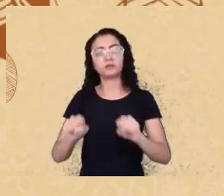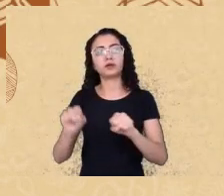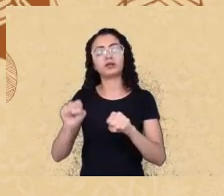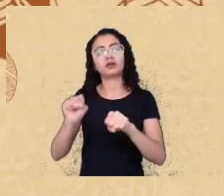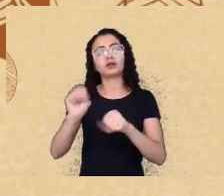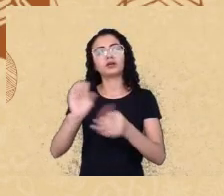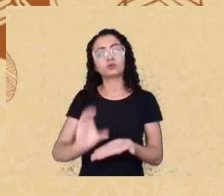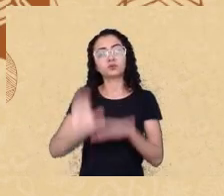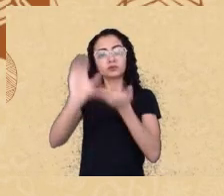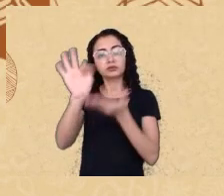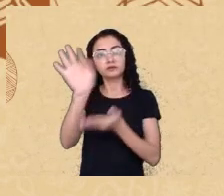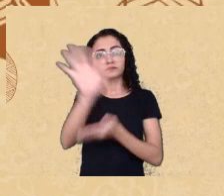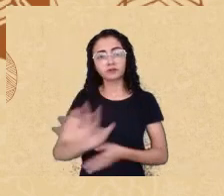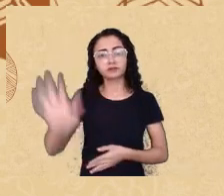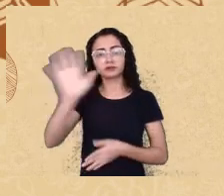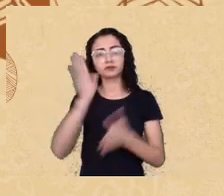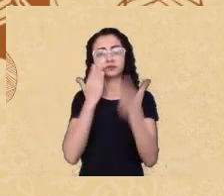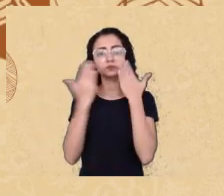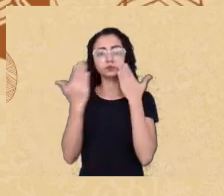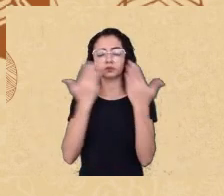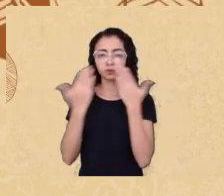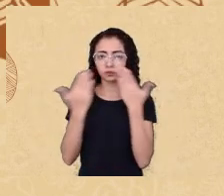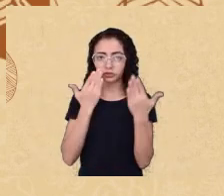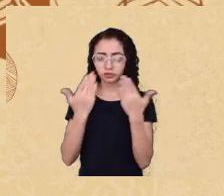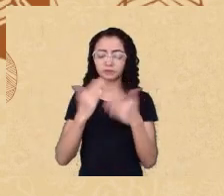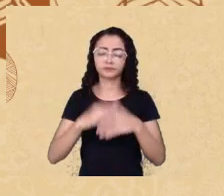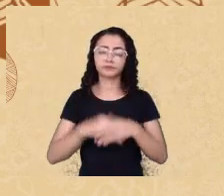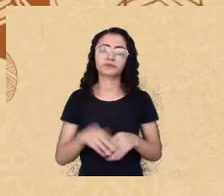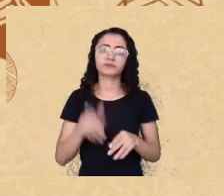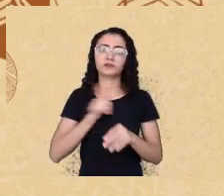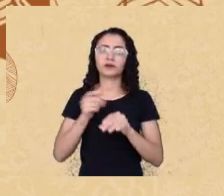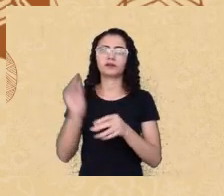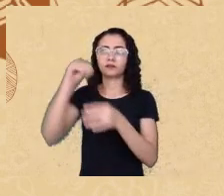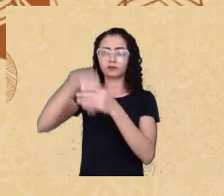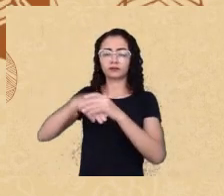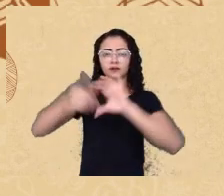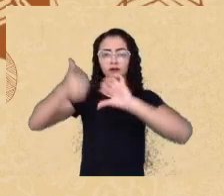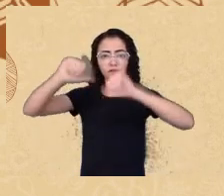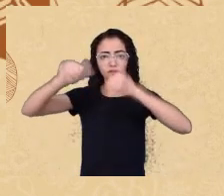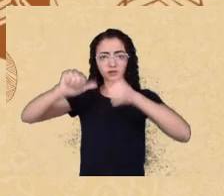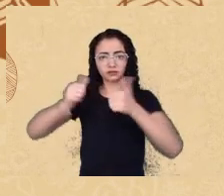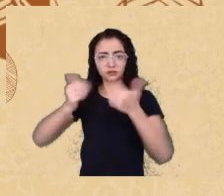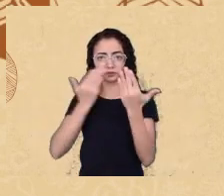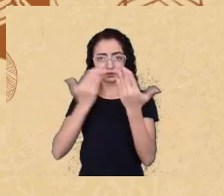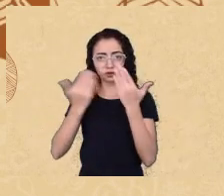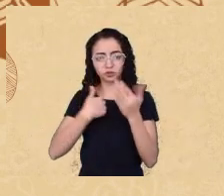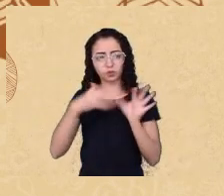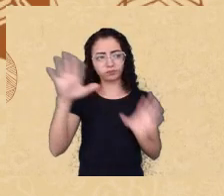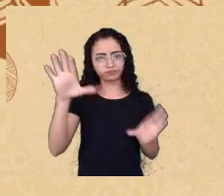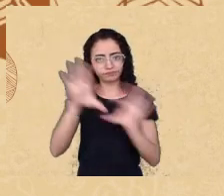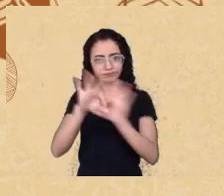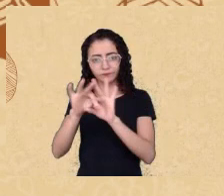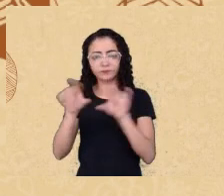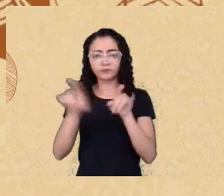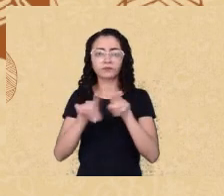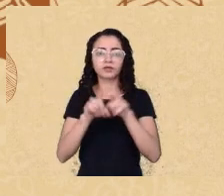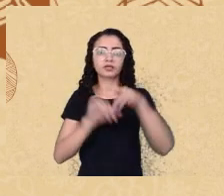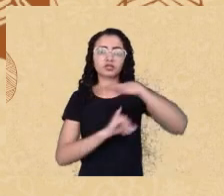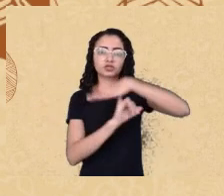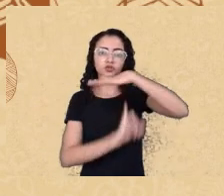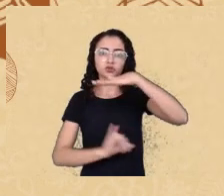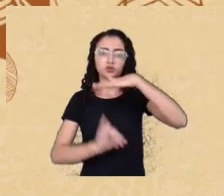vinculada à Comissão Construtiva de Avaliação Psicológica, a CCAP. Sou associada do Instituto Brasileiro de Avaliação